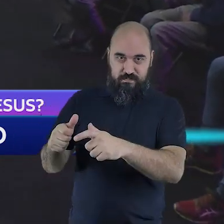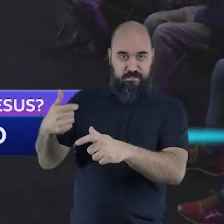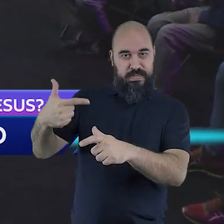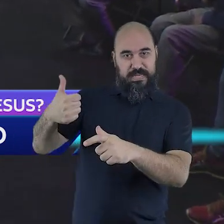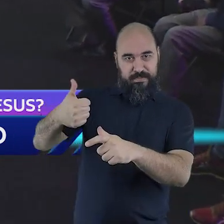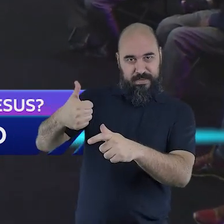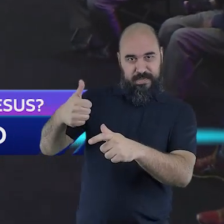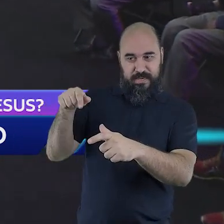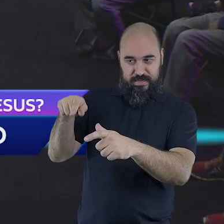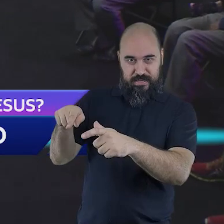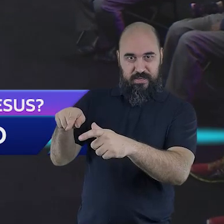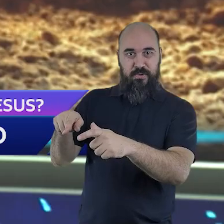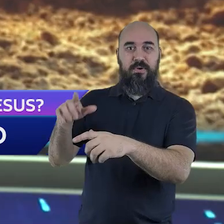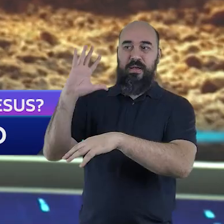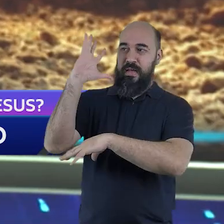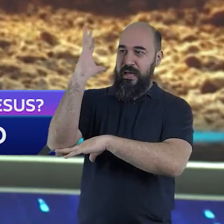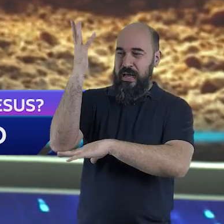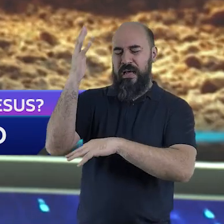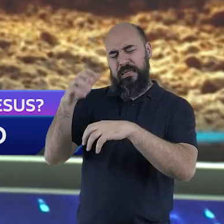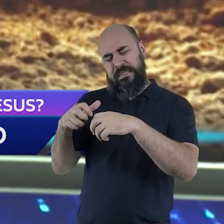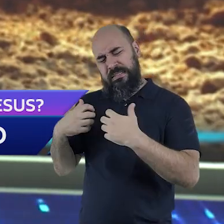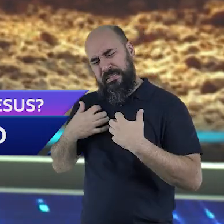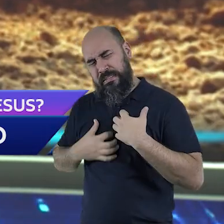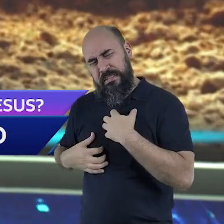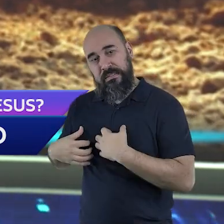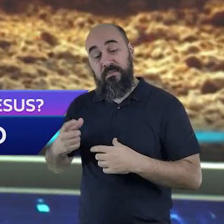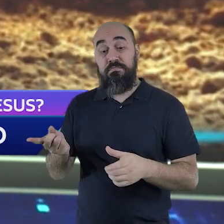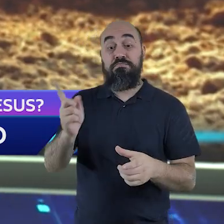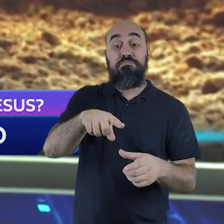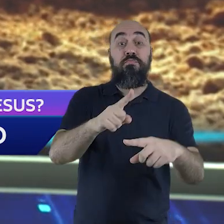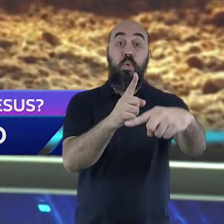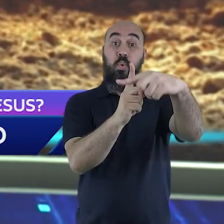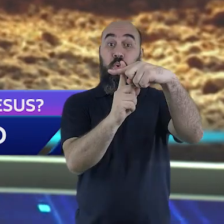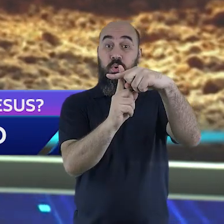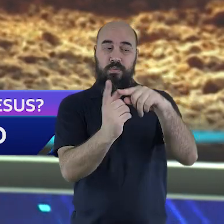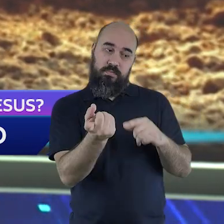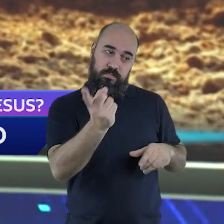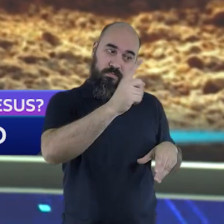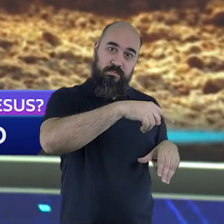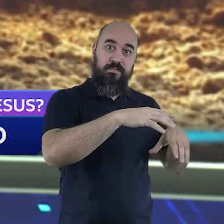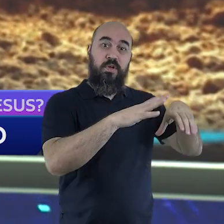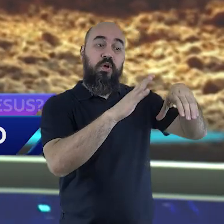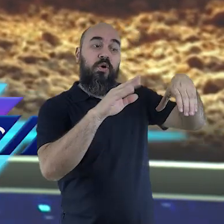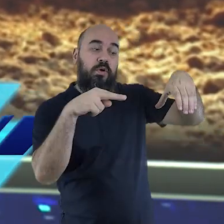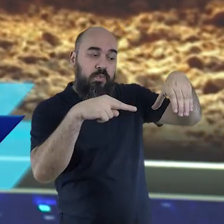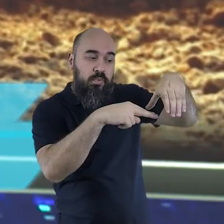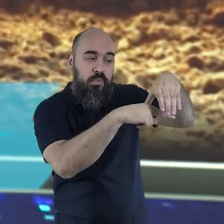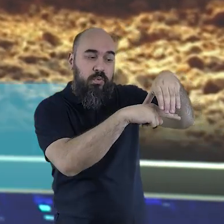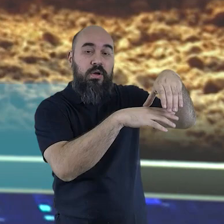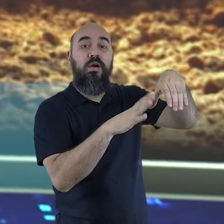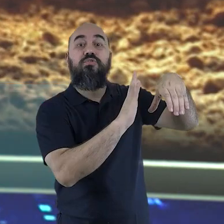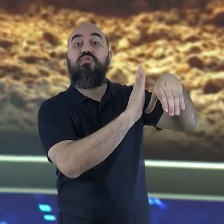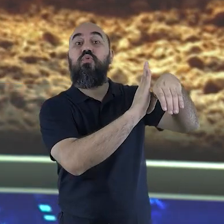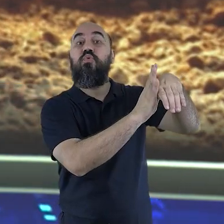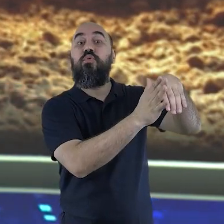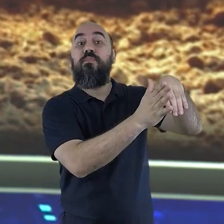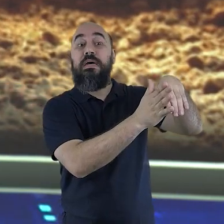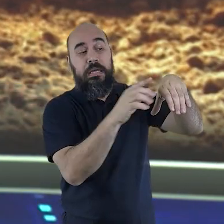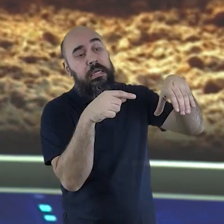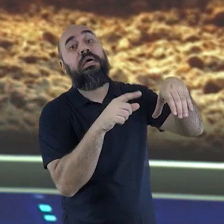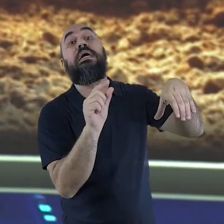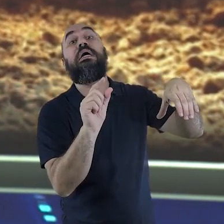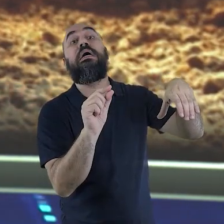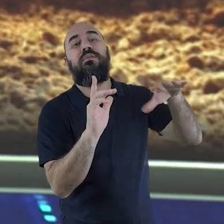lugar vamos voltar ao Evangelho de Marcos vamos até o capítulo 16 e vamos ler os versículos